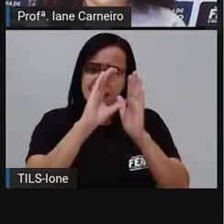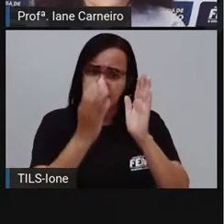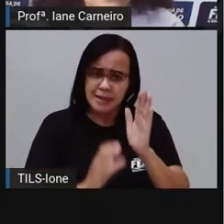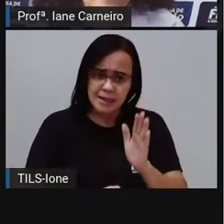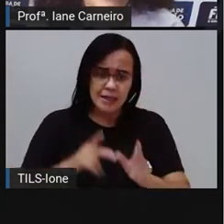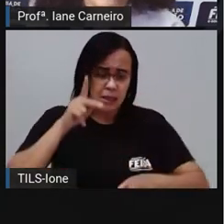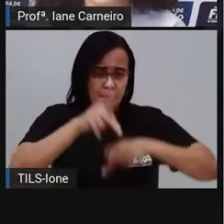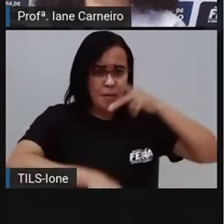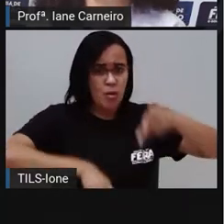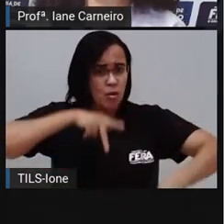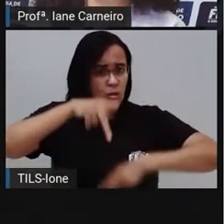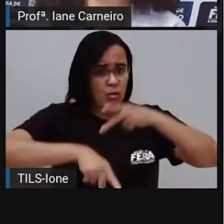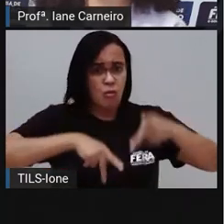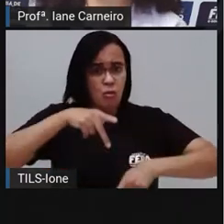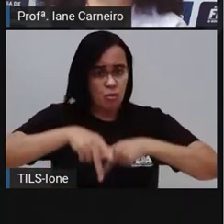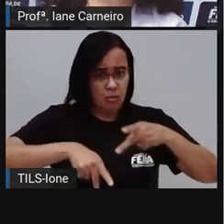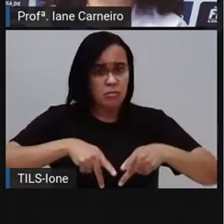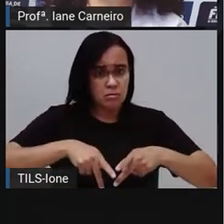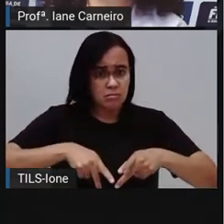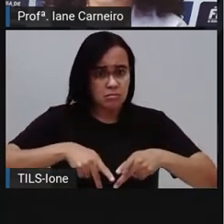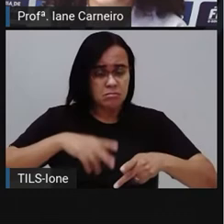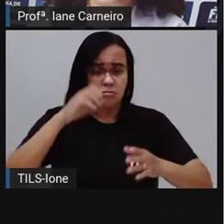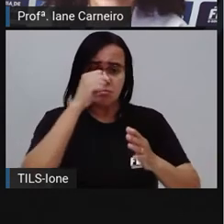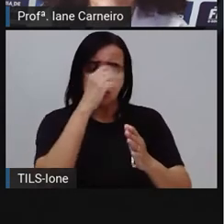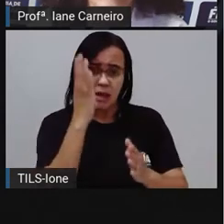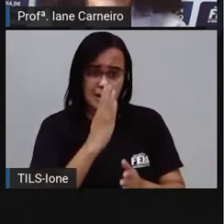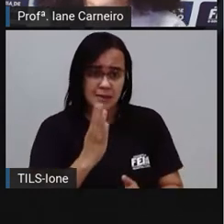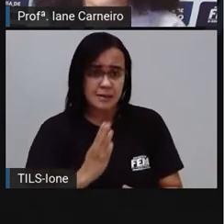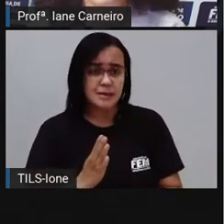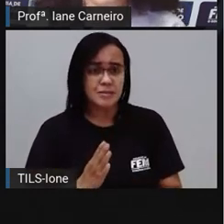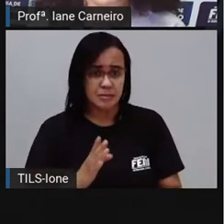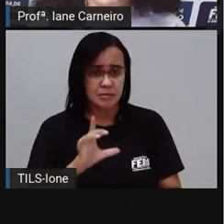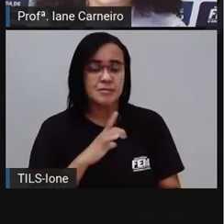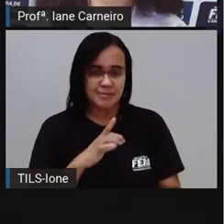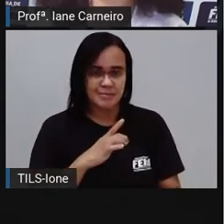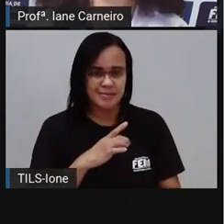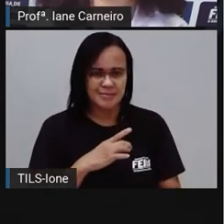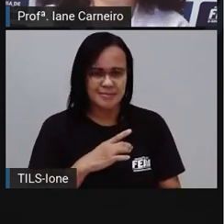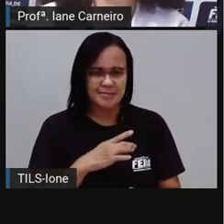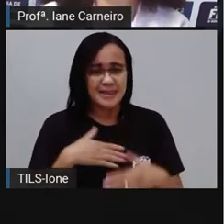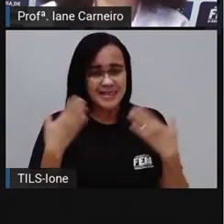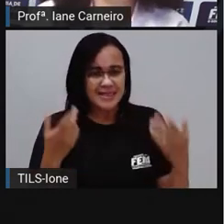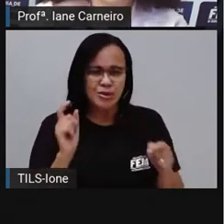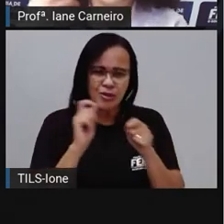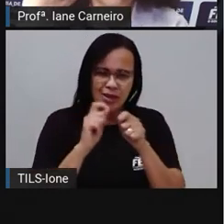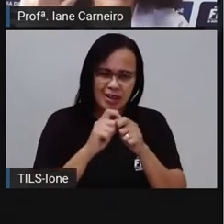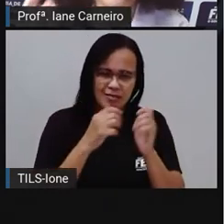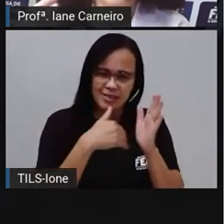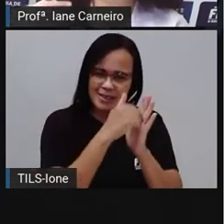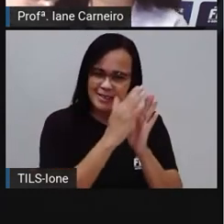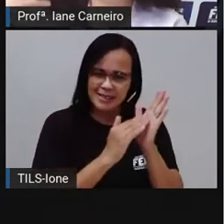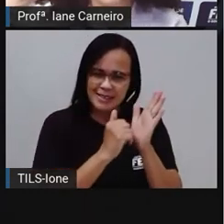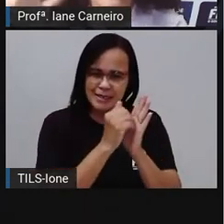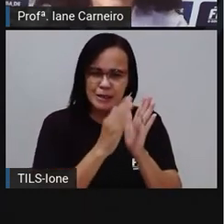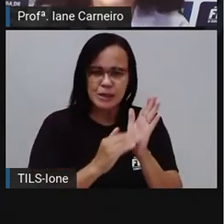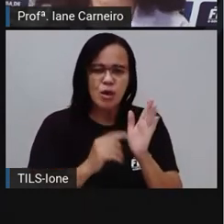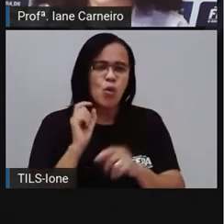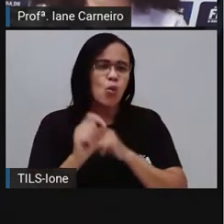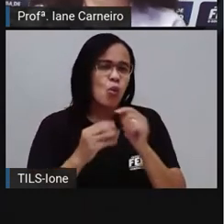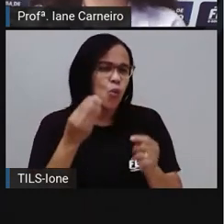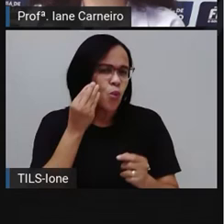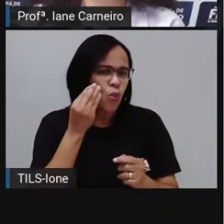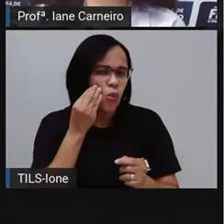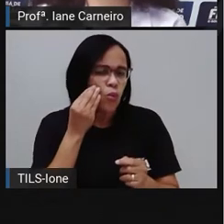do povo brasileiro, né? Então, ela fez essa pintura, né? Tentando reproduzir a cor